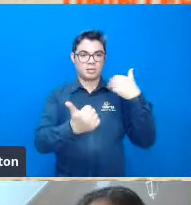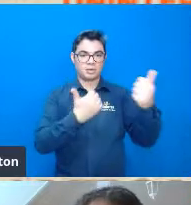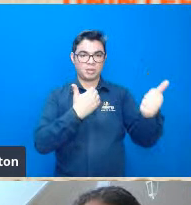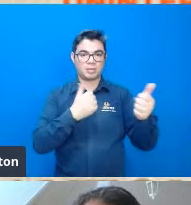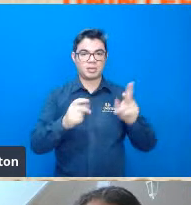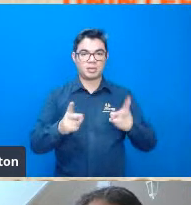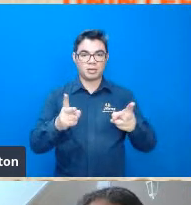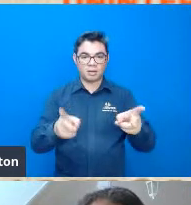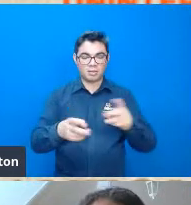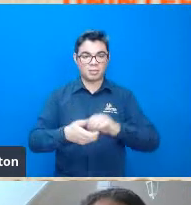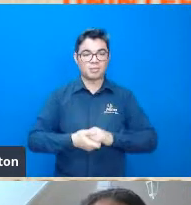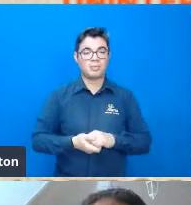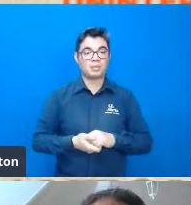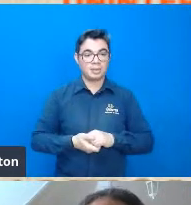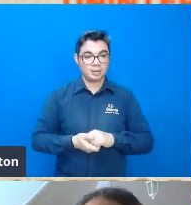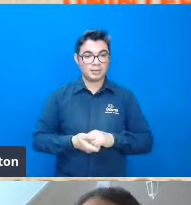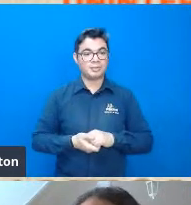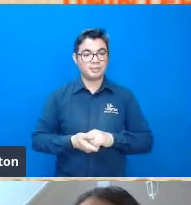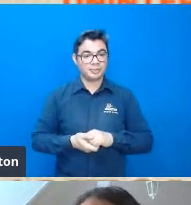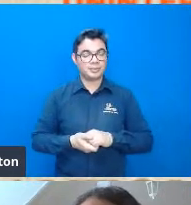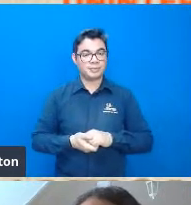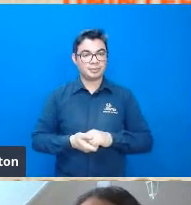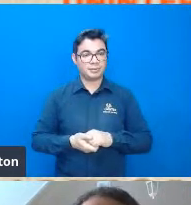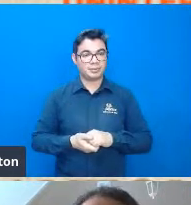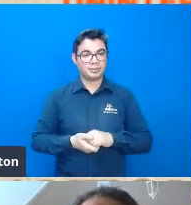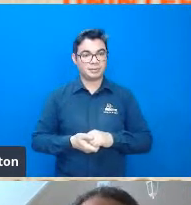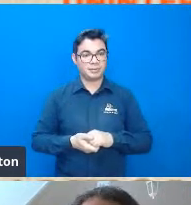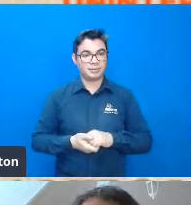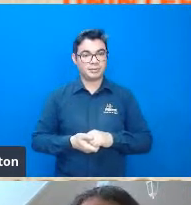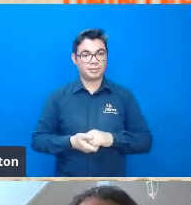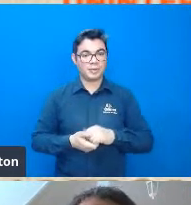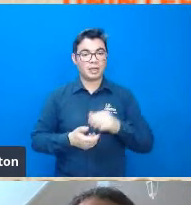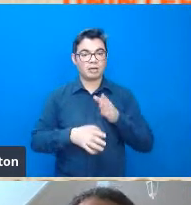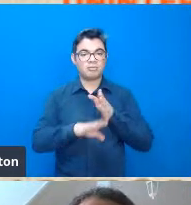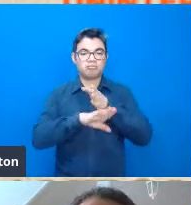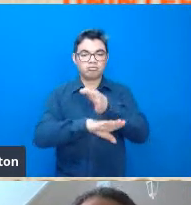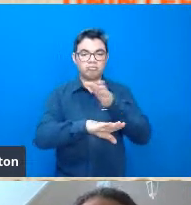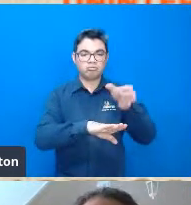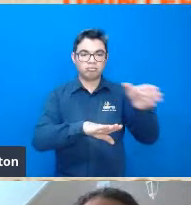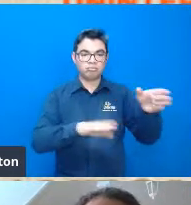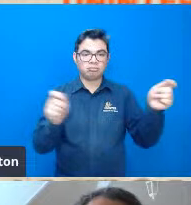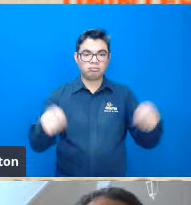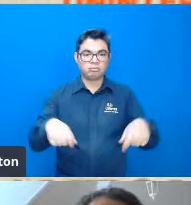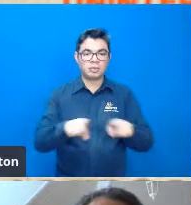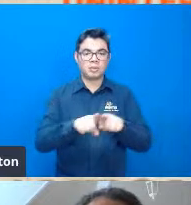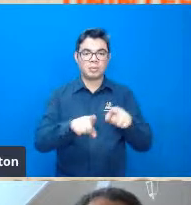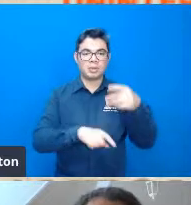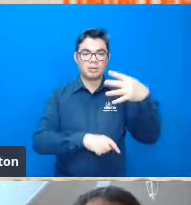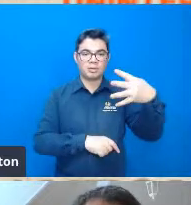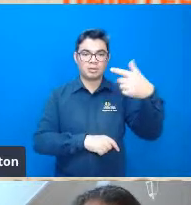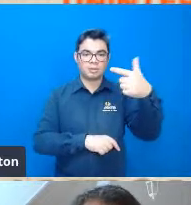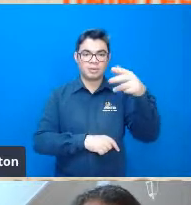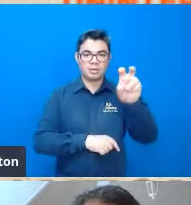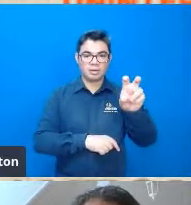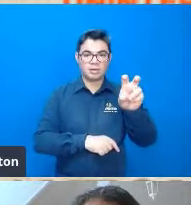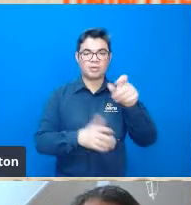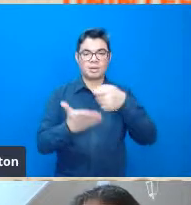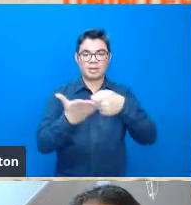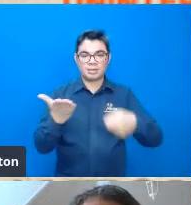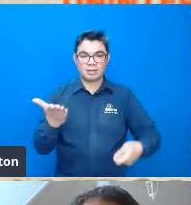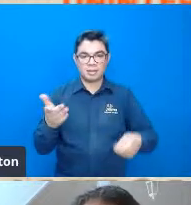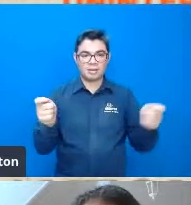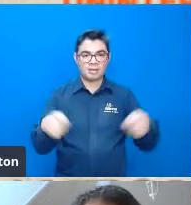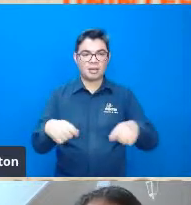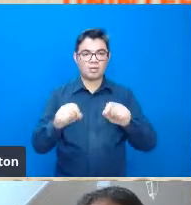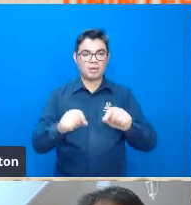muito sempre muito participativo né 425 resenhas até